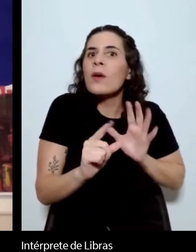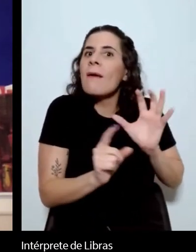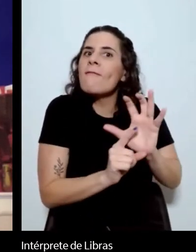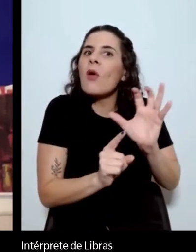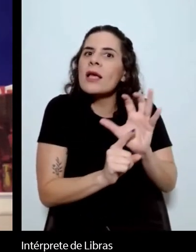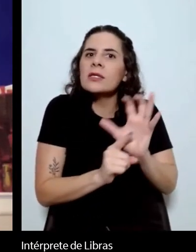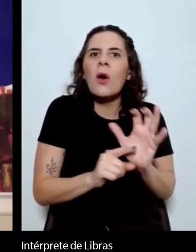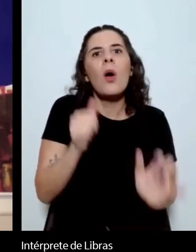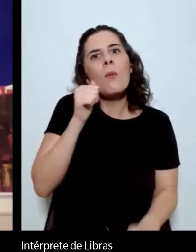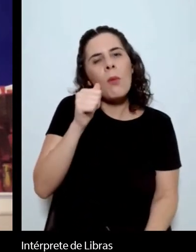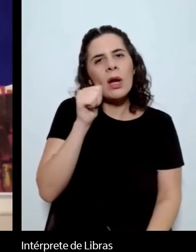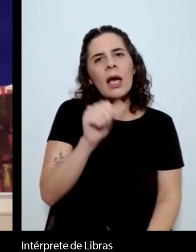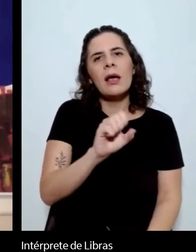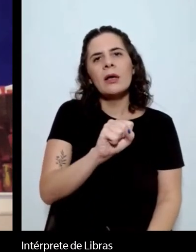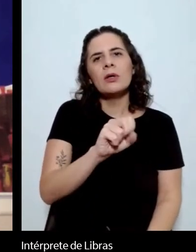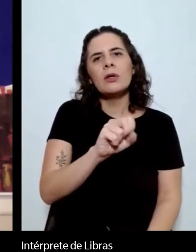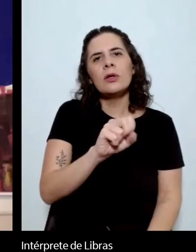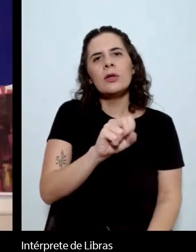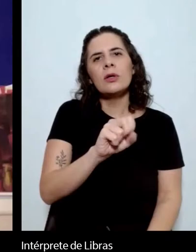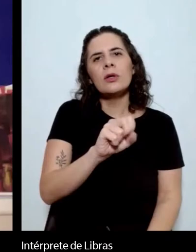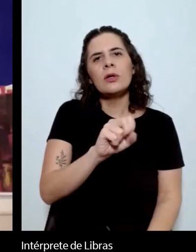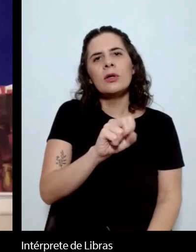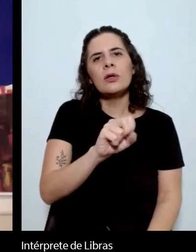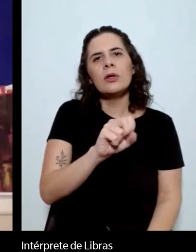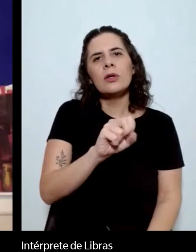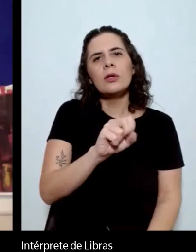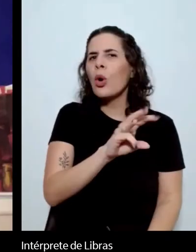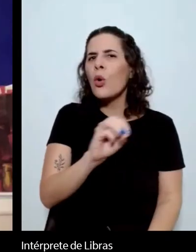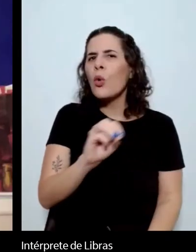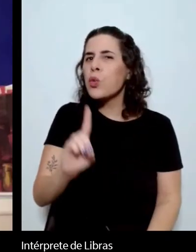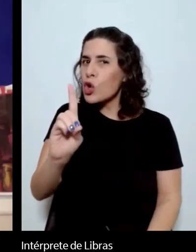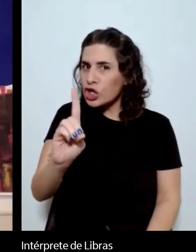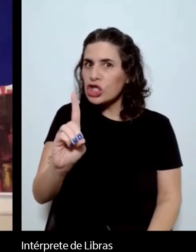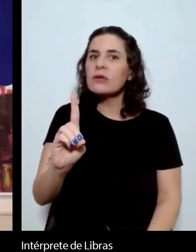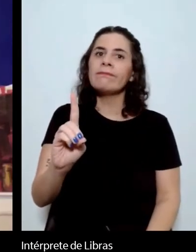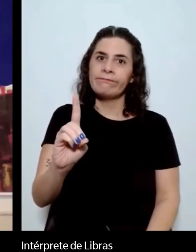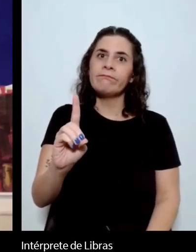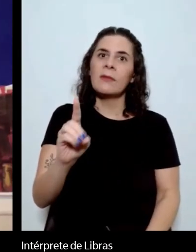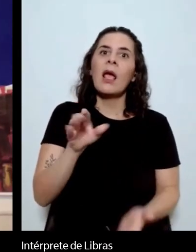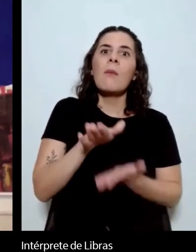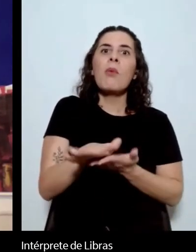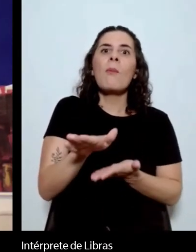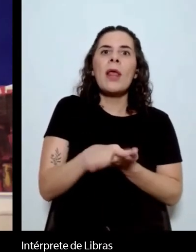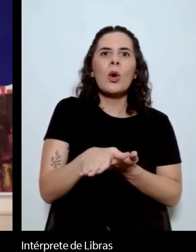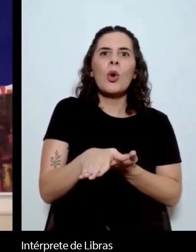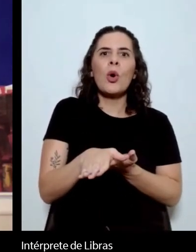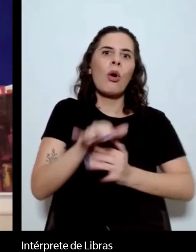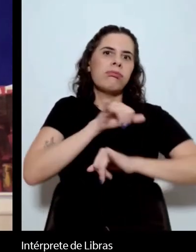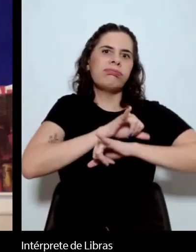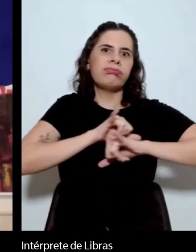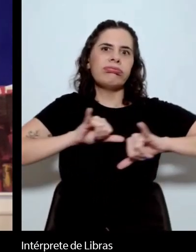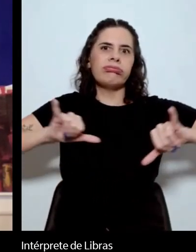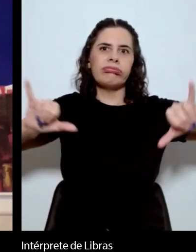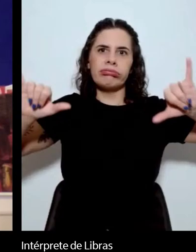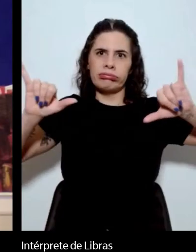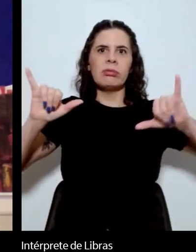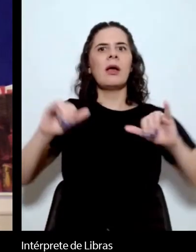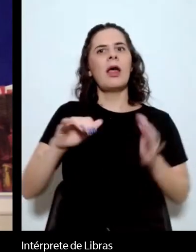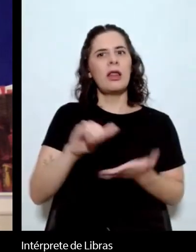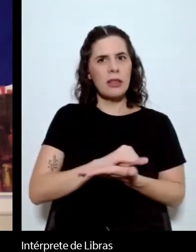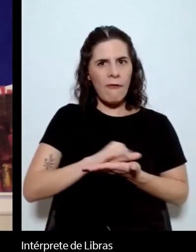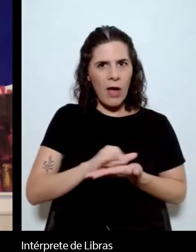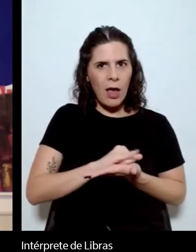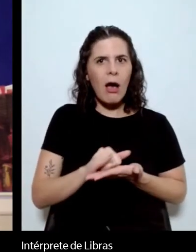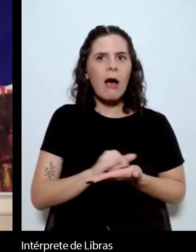outro de Michael Wood, que saíram, digamos, na imprensa nova-hioquina e se